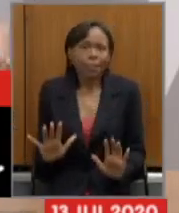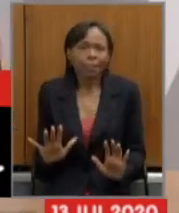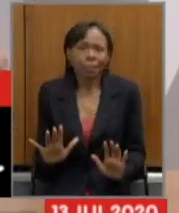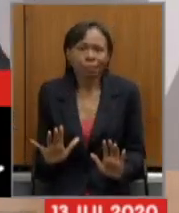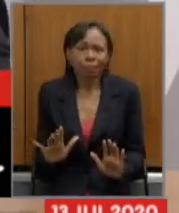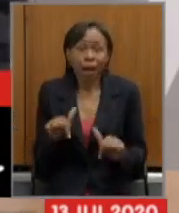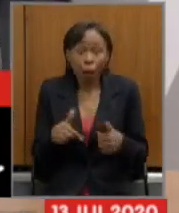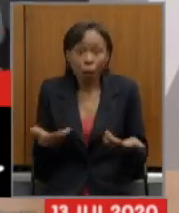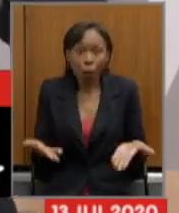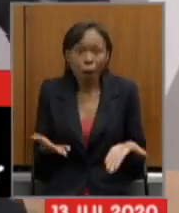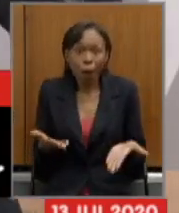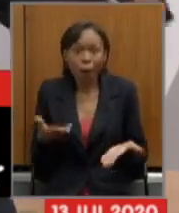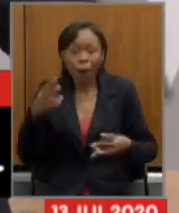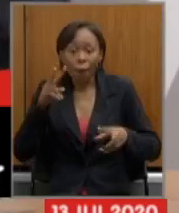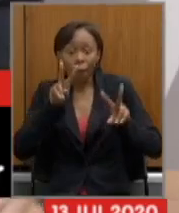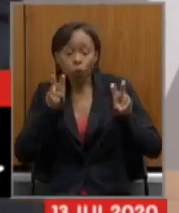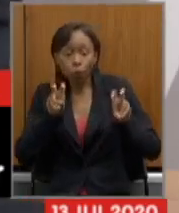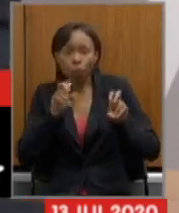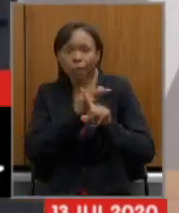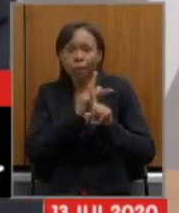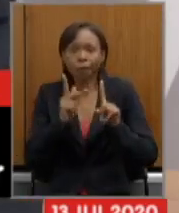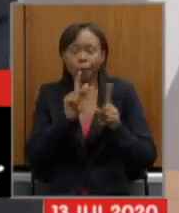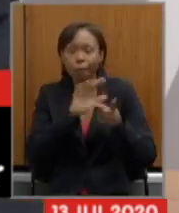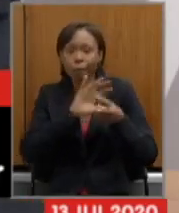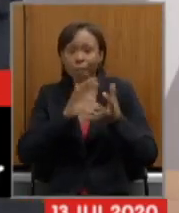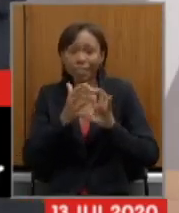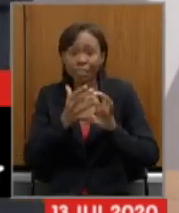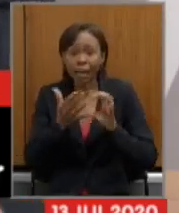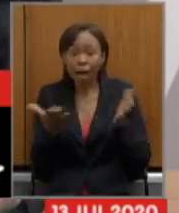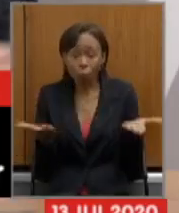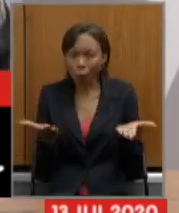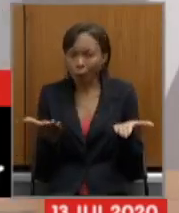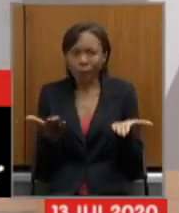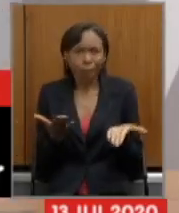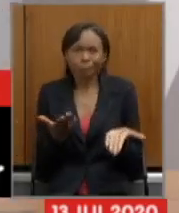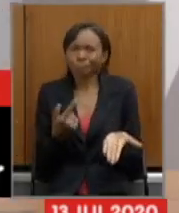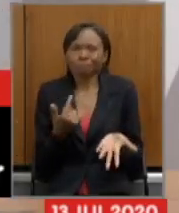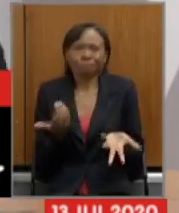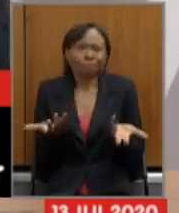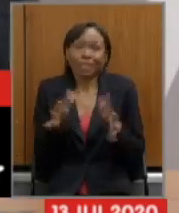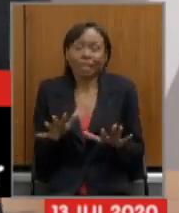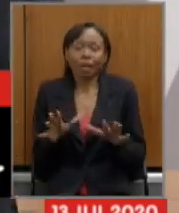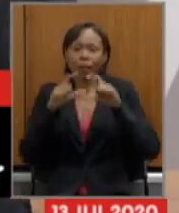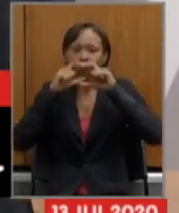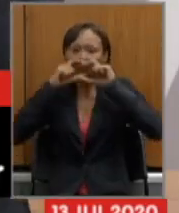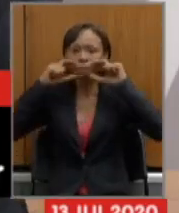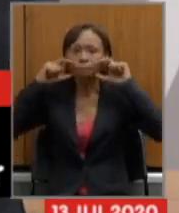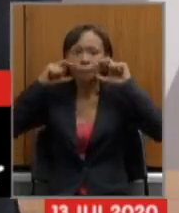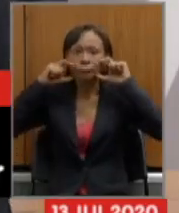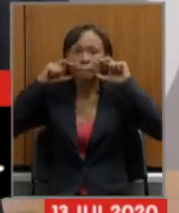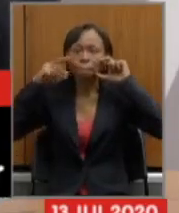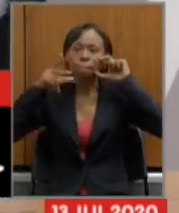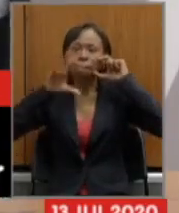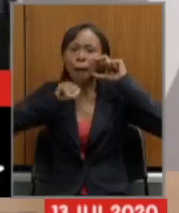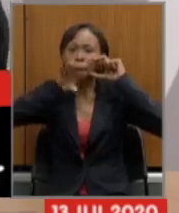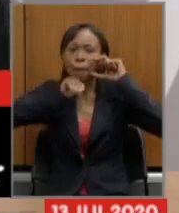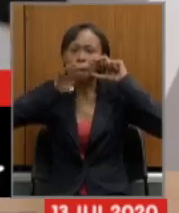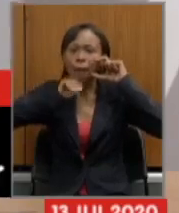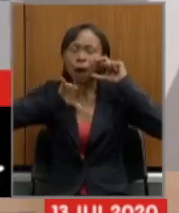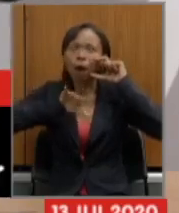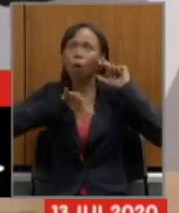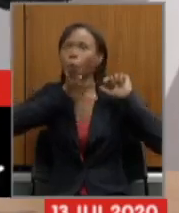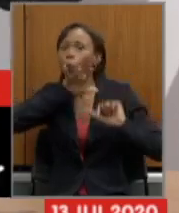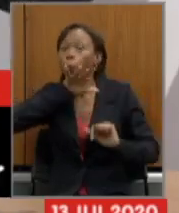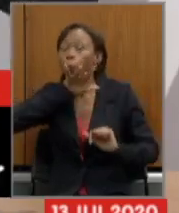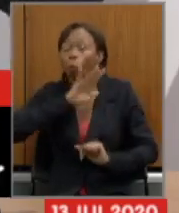discussão da reforma da previdência nesse momento que nós estamos vivendo estar aqui falando de máscara é algo que me incomoda profundamente a